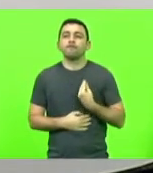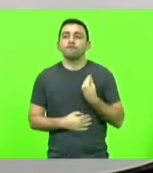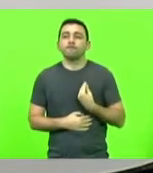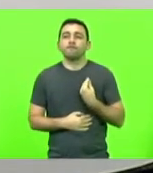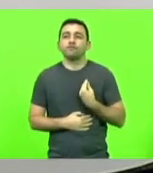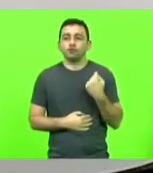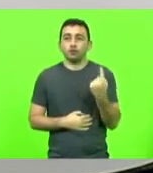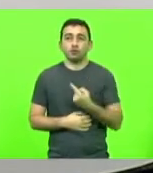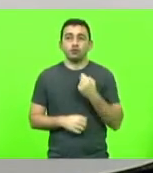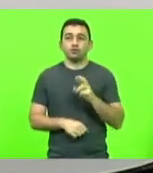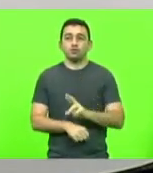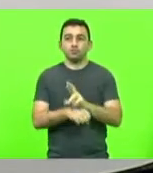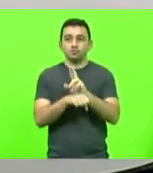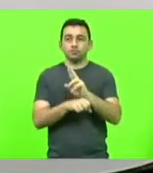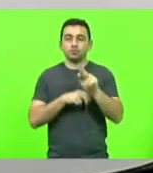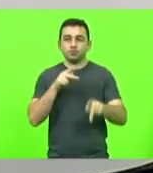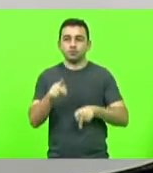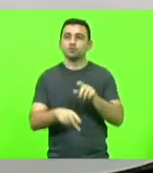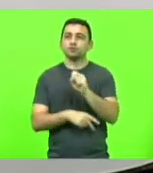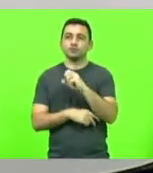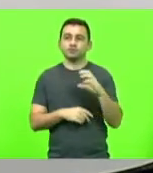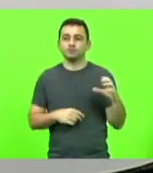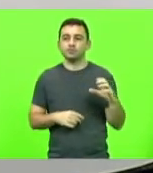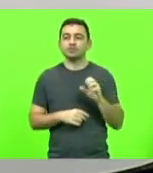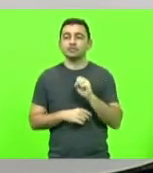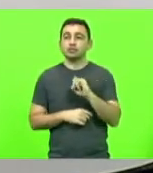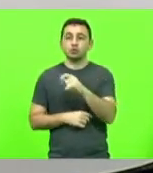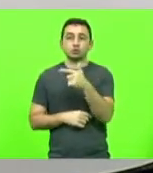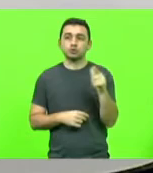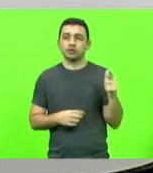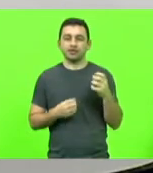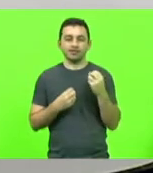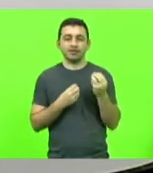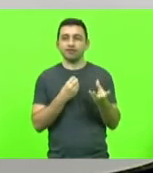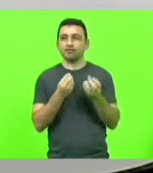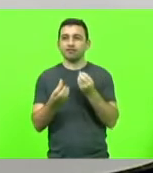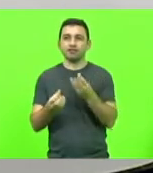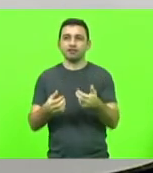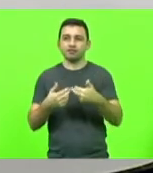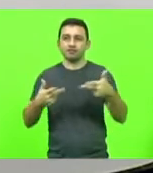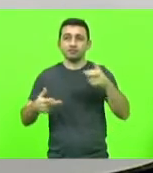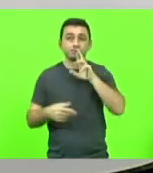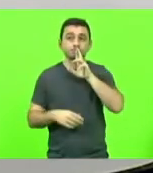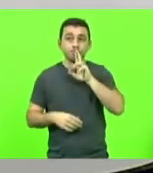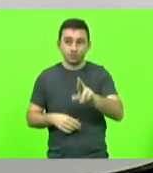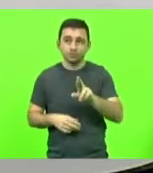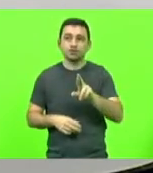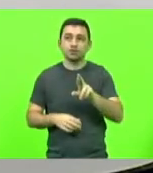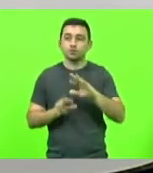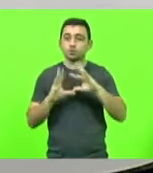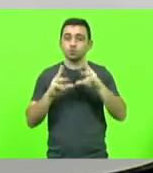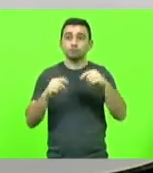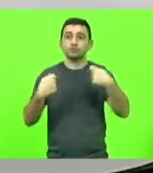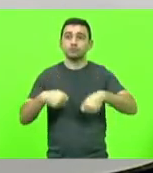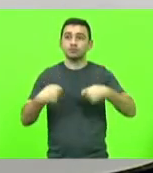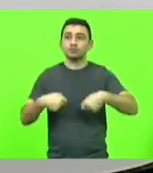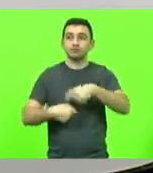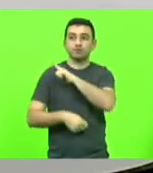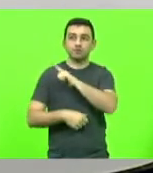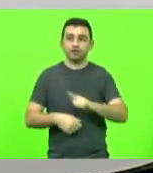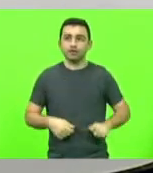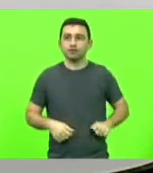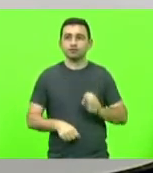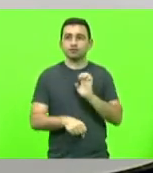como representantes do povo se não oferecer efetivas respostas a quem precisa que o governo do